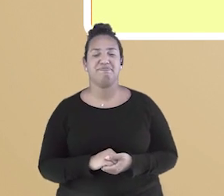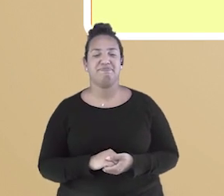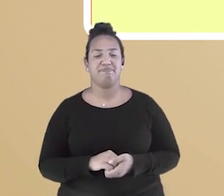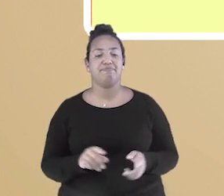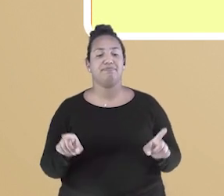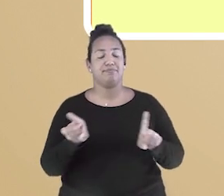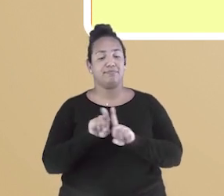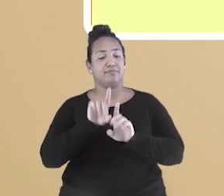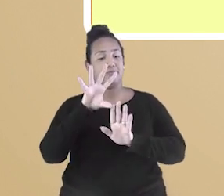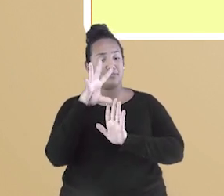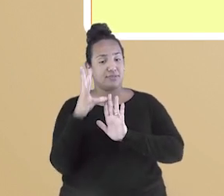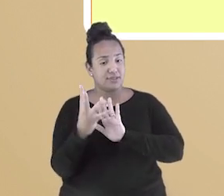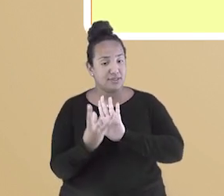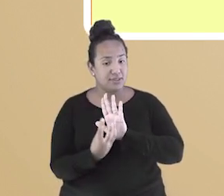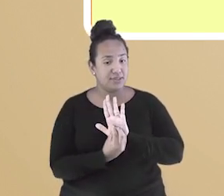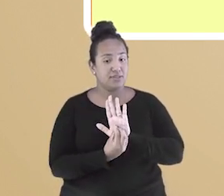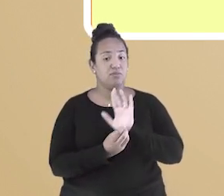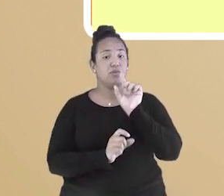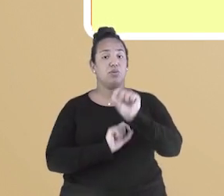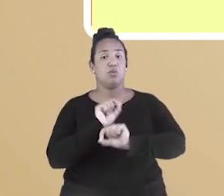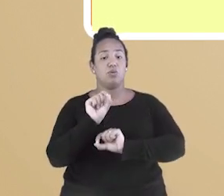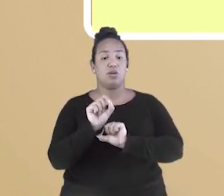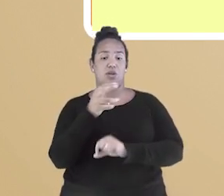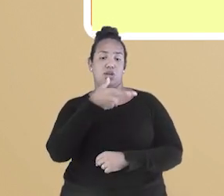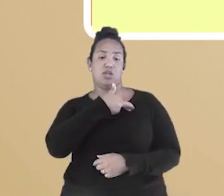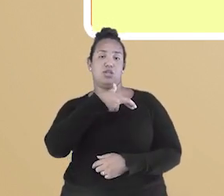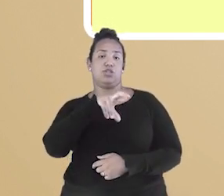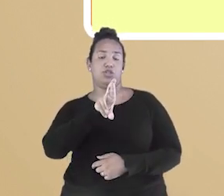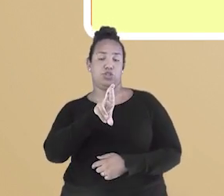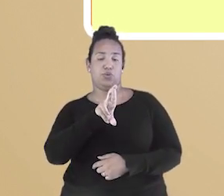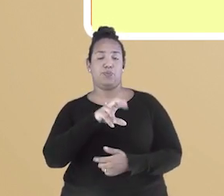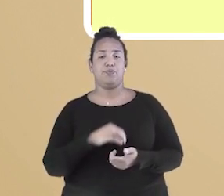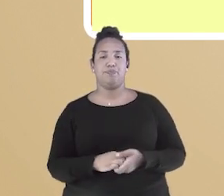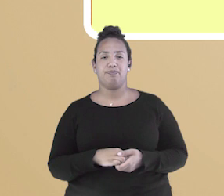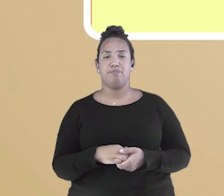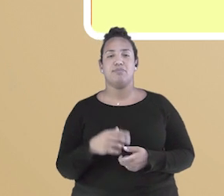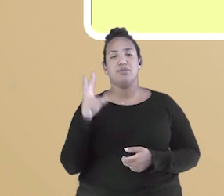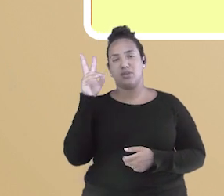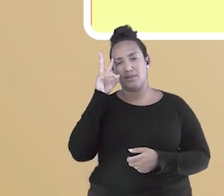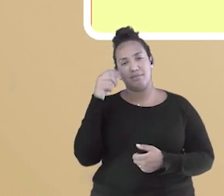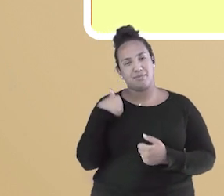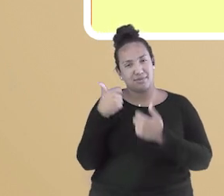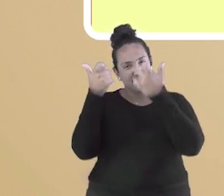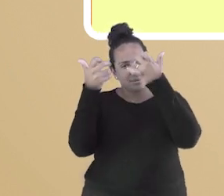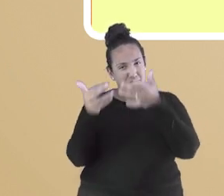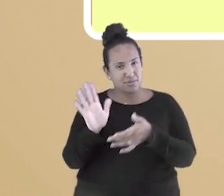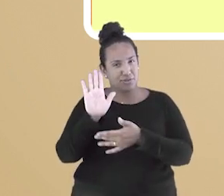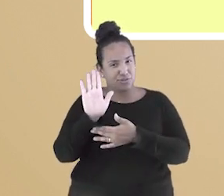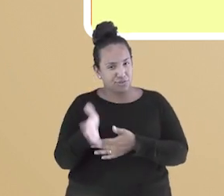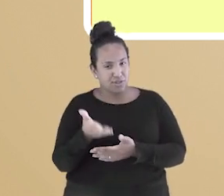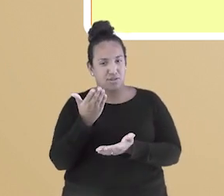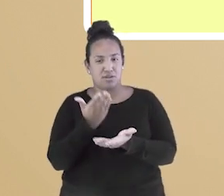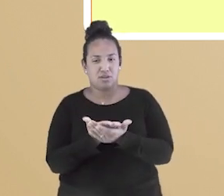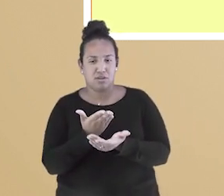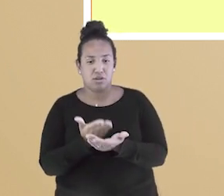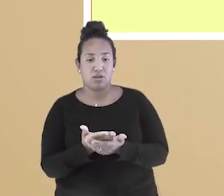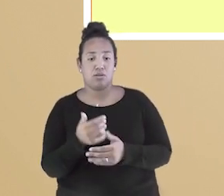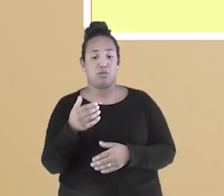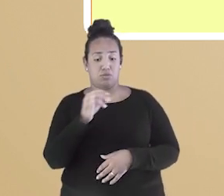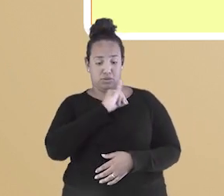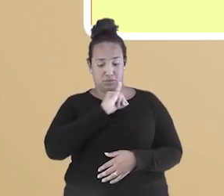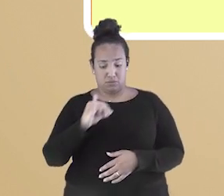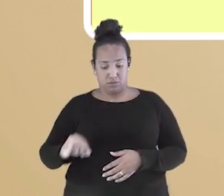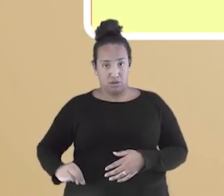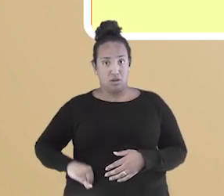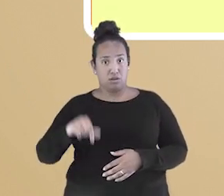emergencial foi a questão religião. Como eu já falei com vocês no início da aula, durante o Império, o Brasil era um país católico.